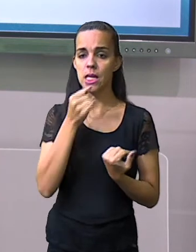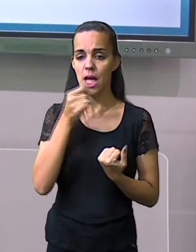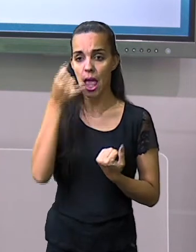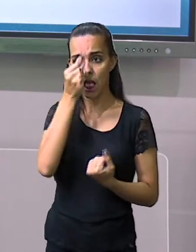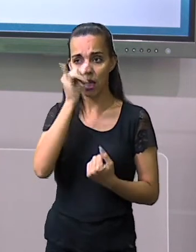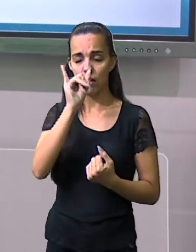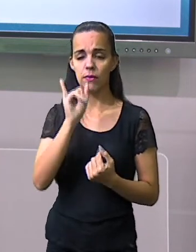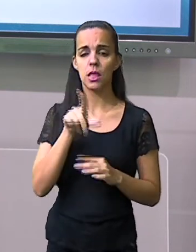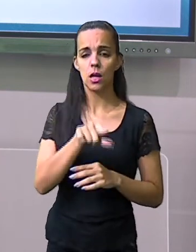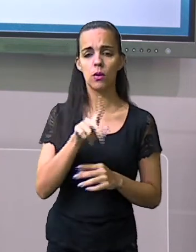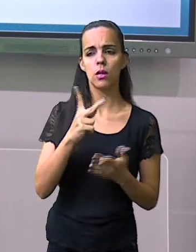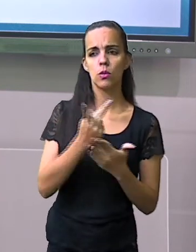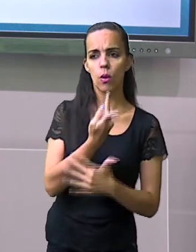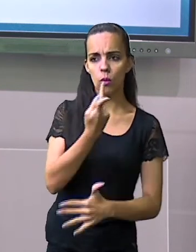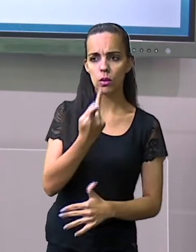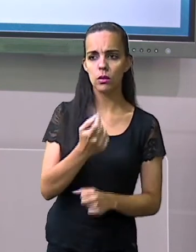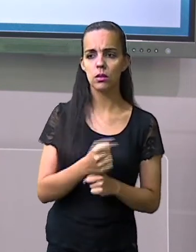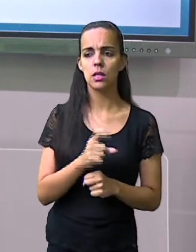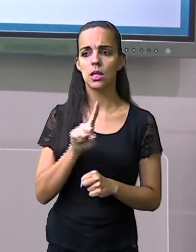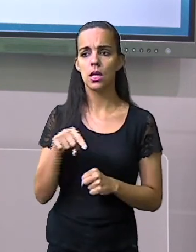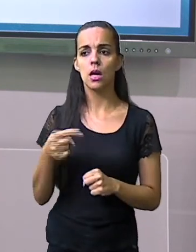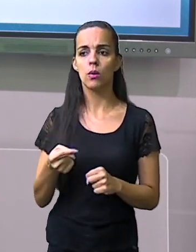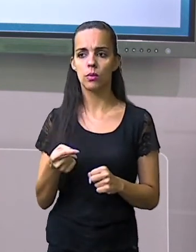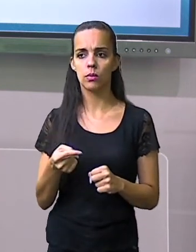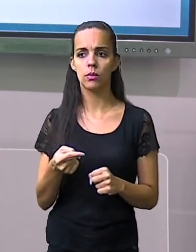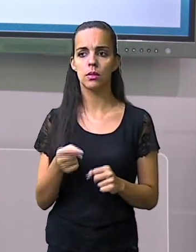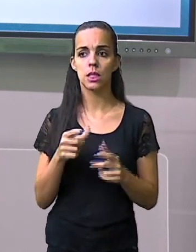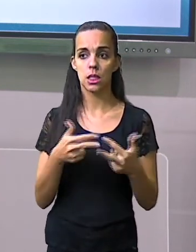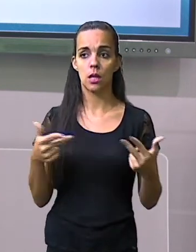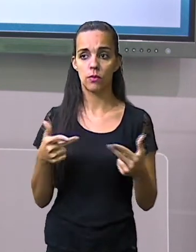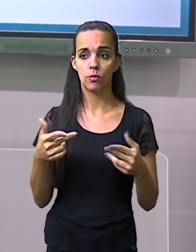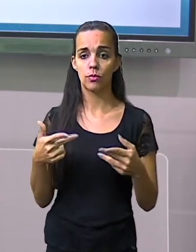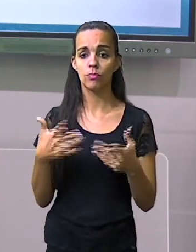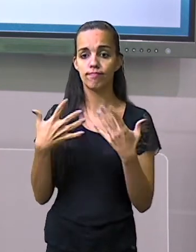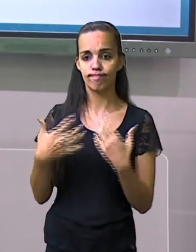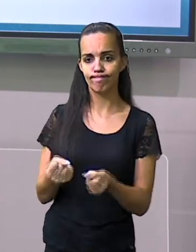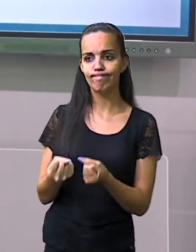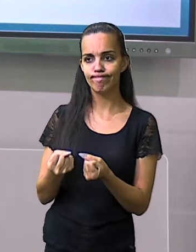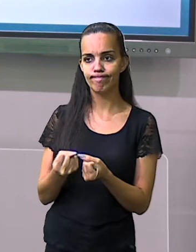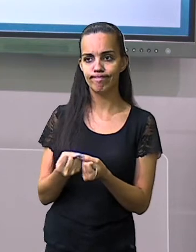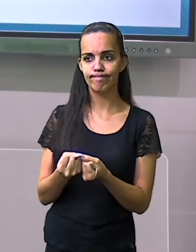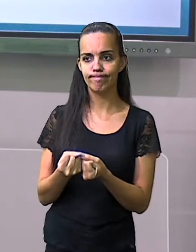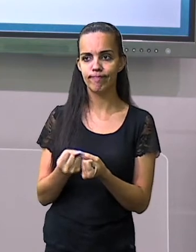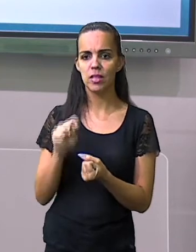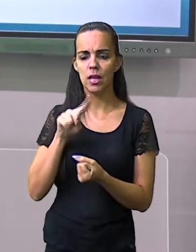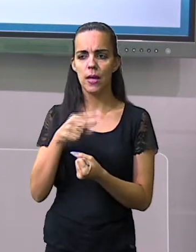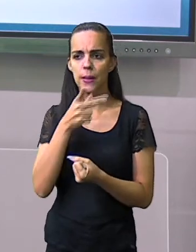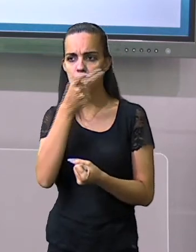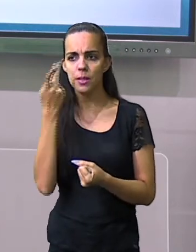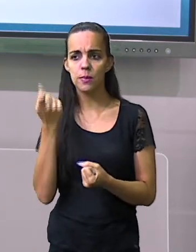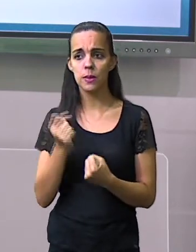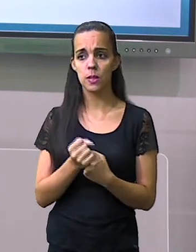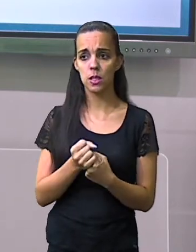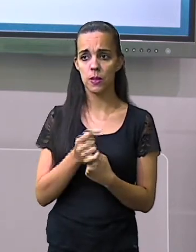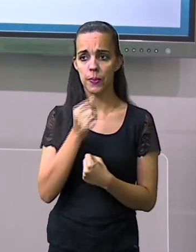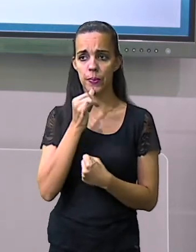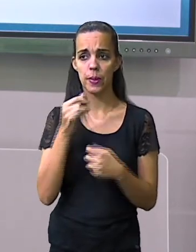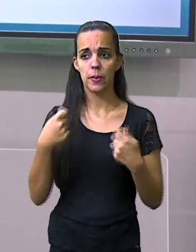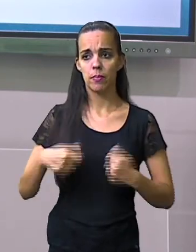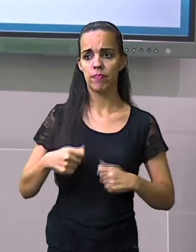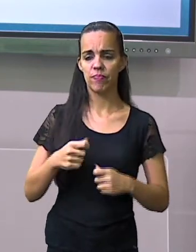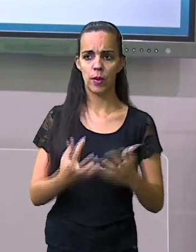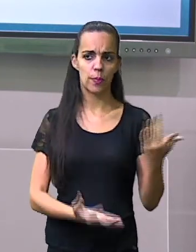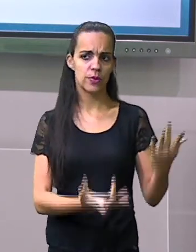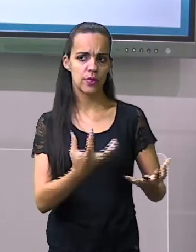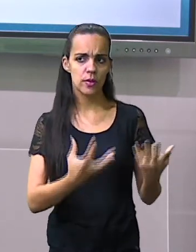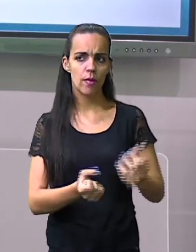sabedoria, ele se torna ali algo aceitável, com benefícios. Então, nós precisamos de fogo